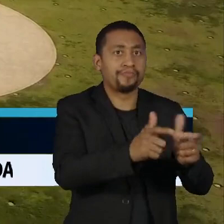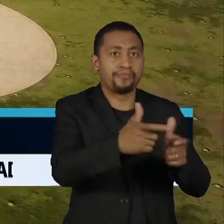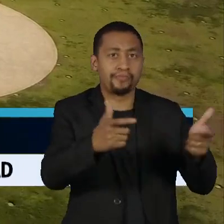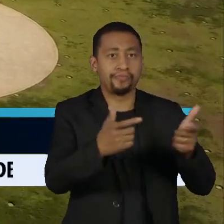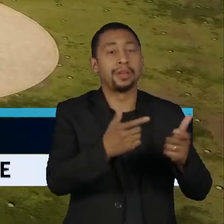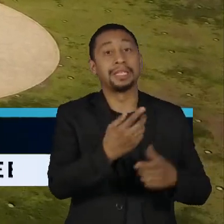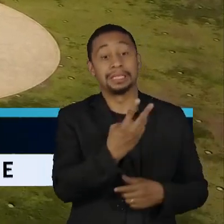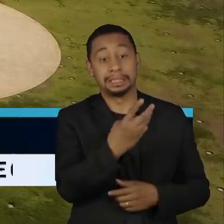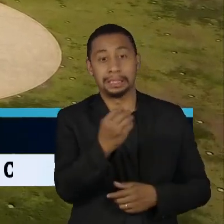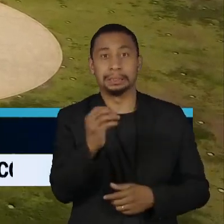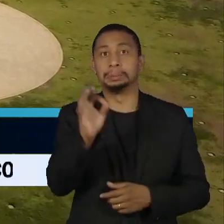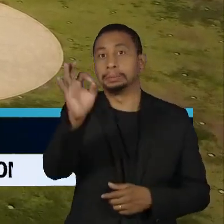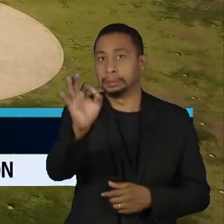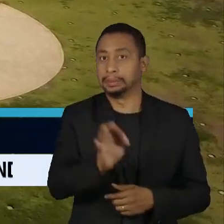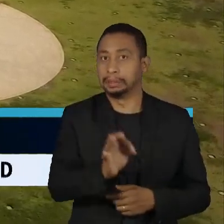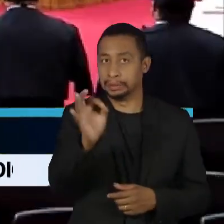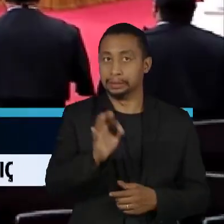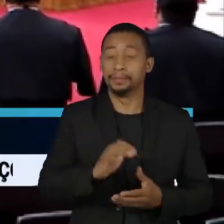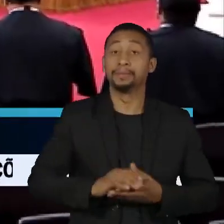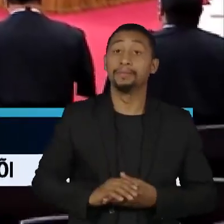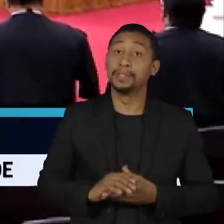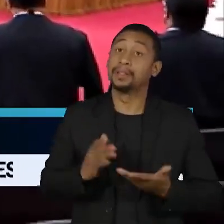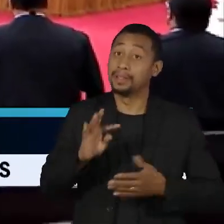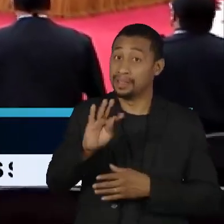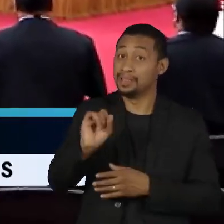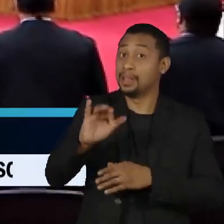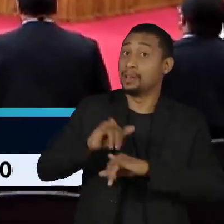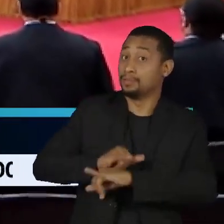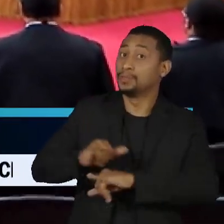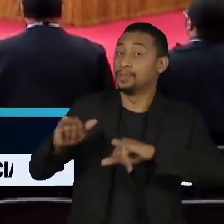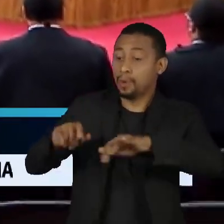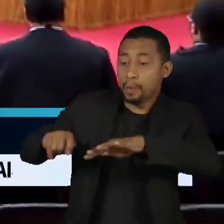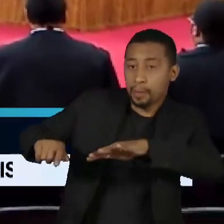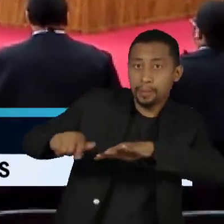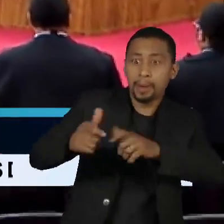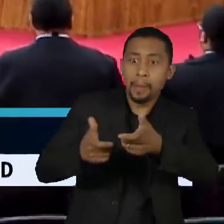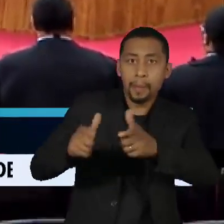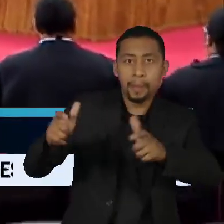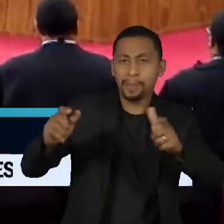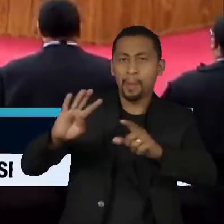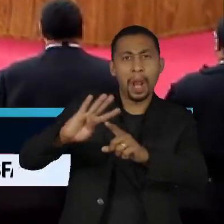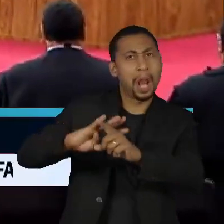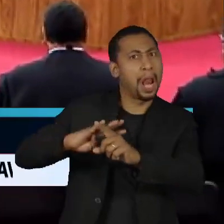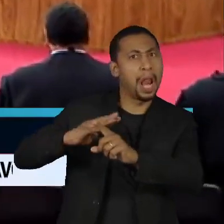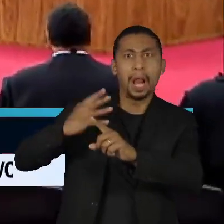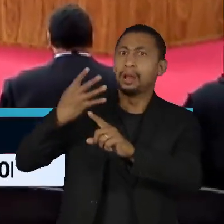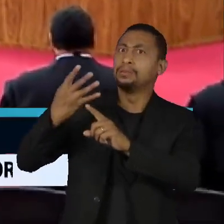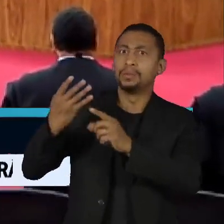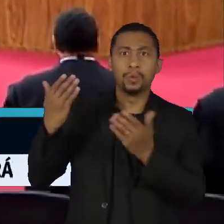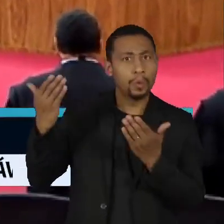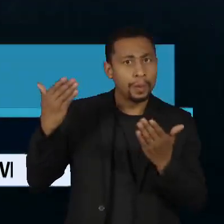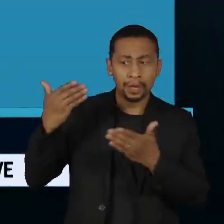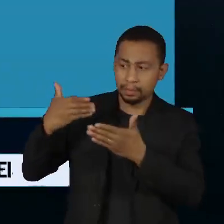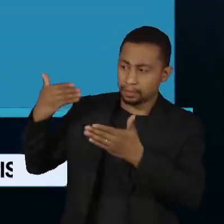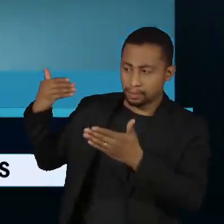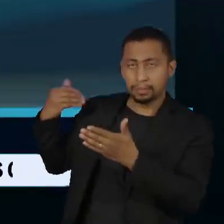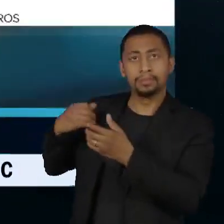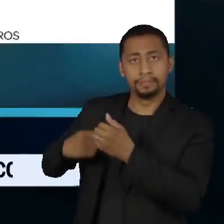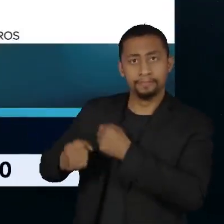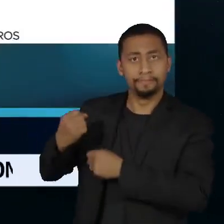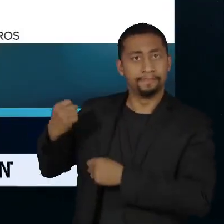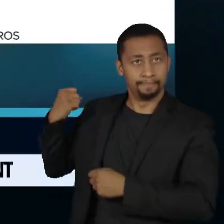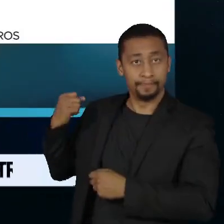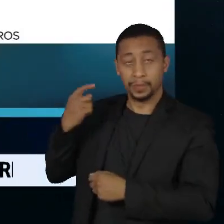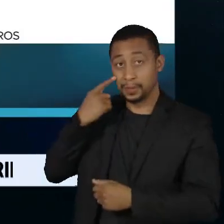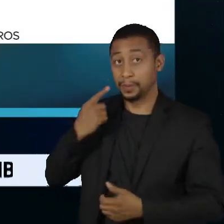decisões no Tribunal Superior Eleitoral sobre as fake news, mais que quadruplicou em relação ao pleito anterior. Foram